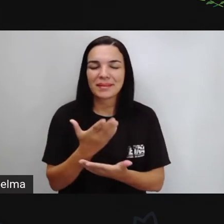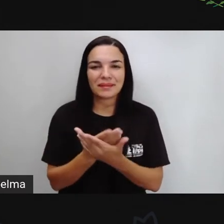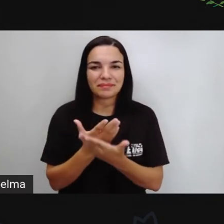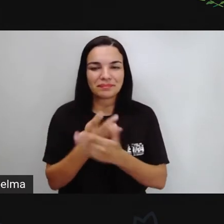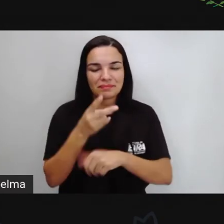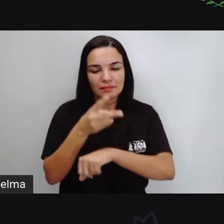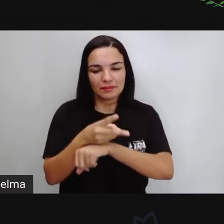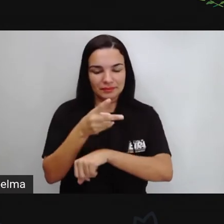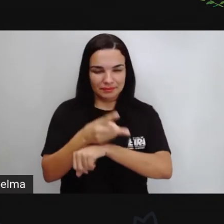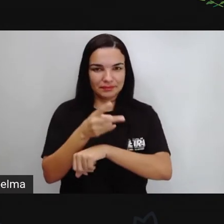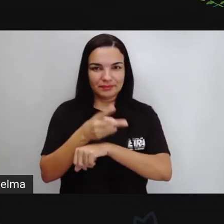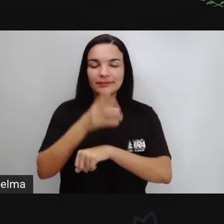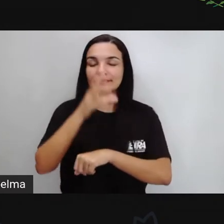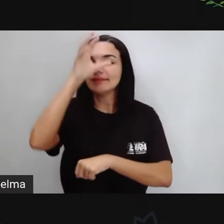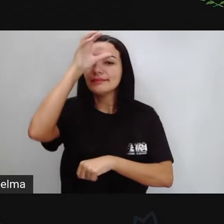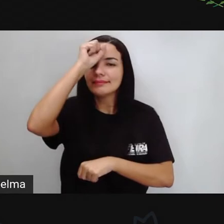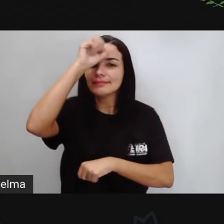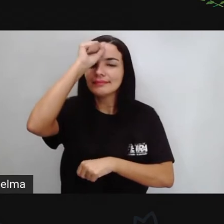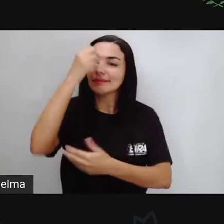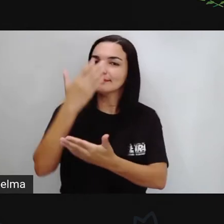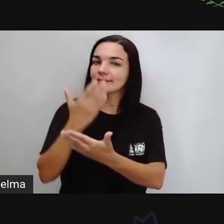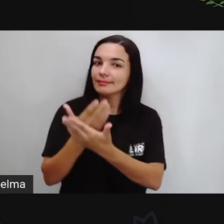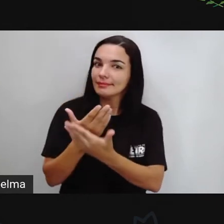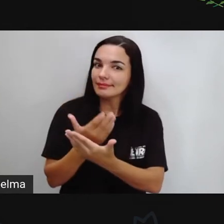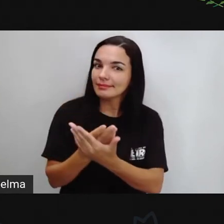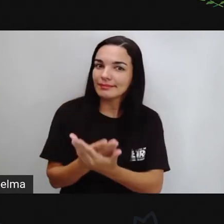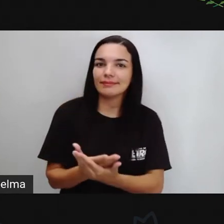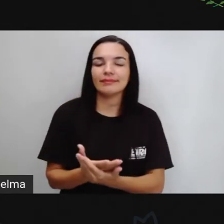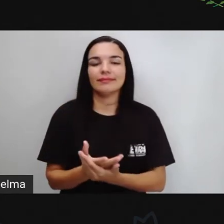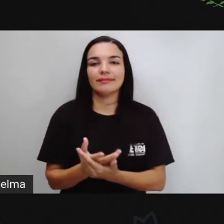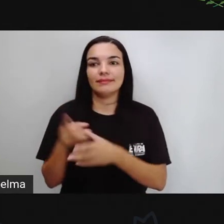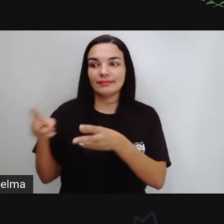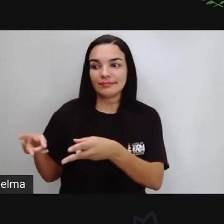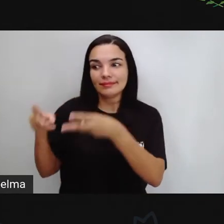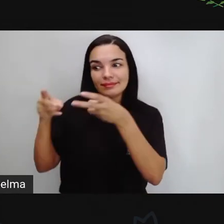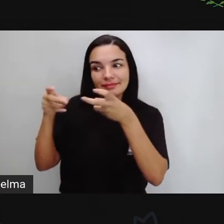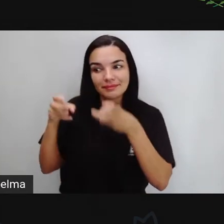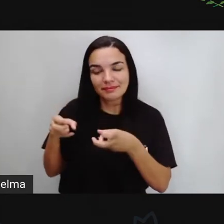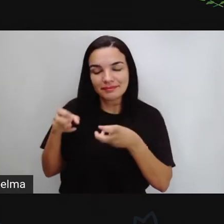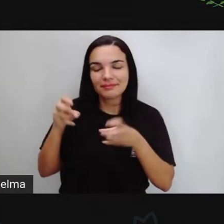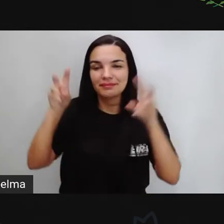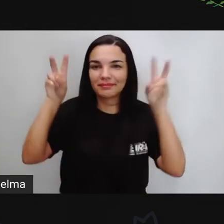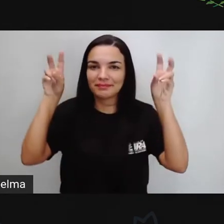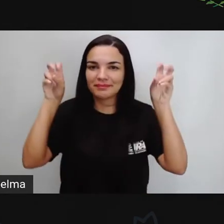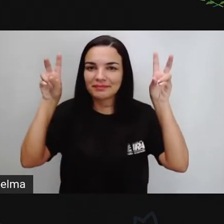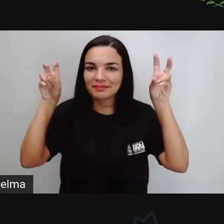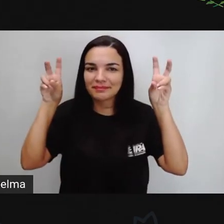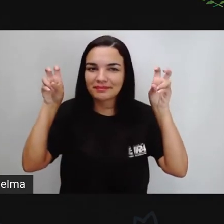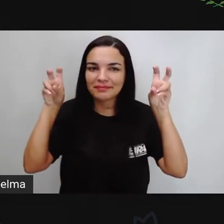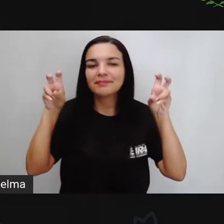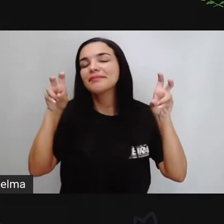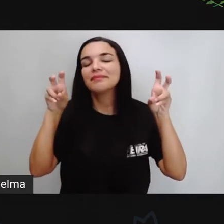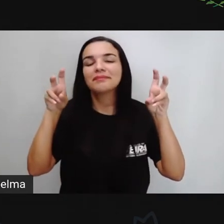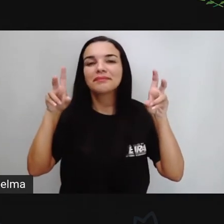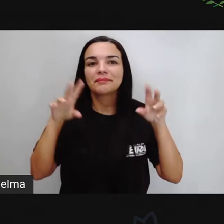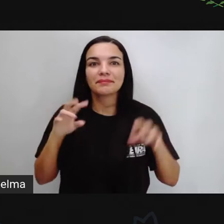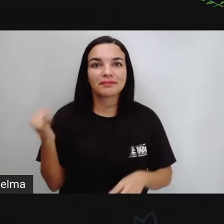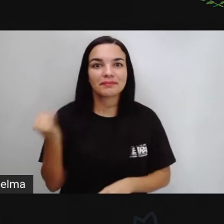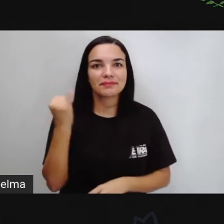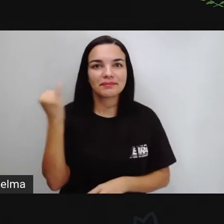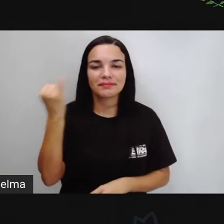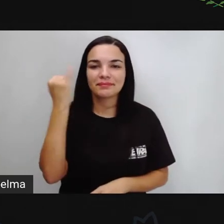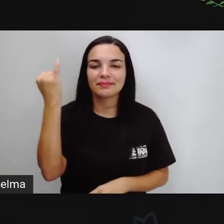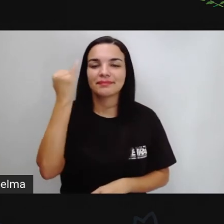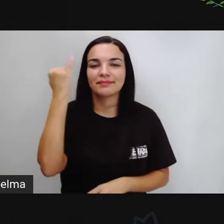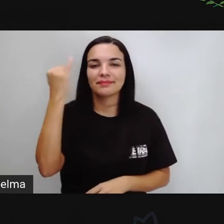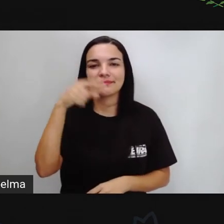videoaula aí aprendendo, estudando, observando aí conteúdos, assuntos importantes